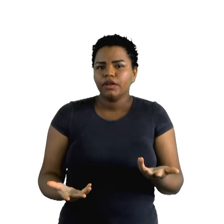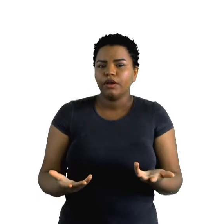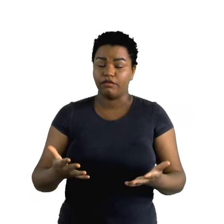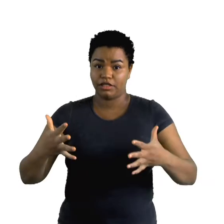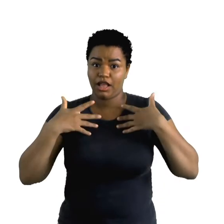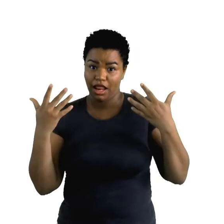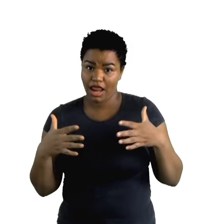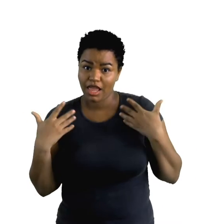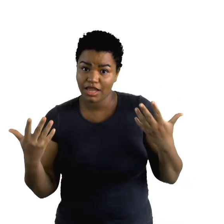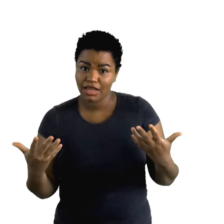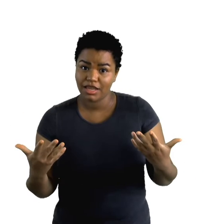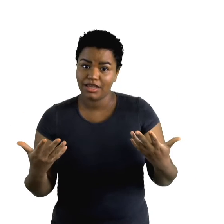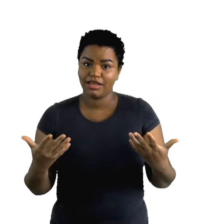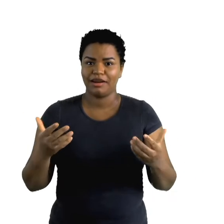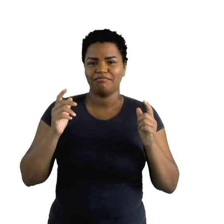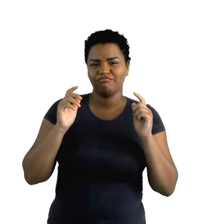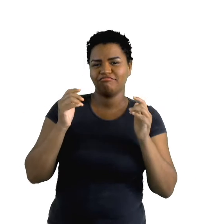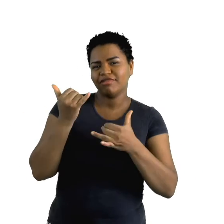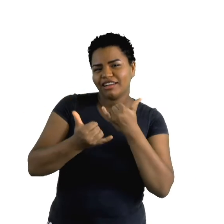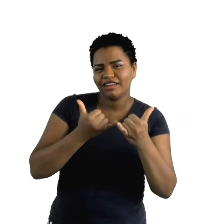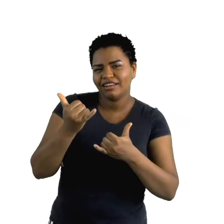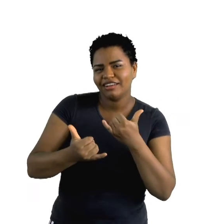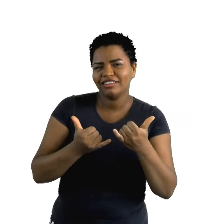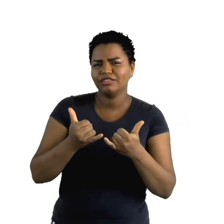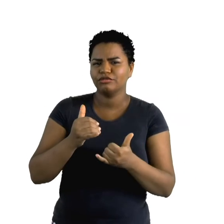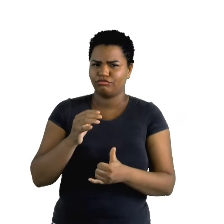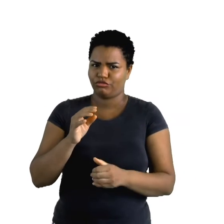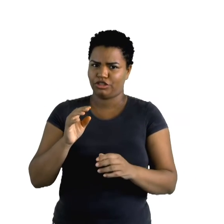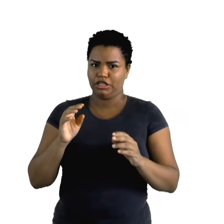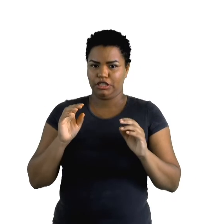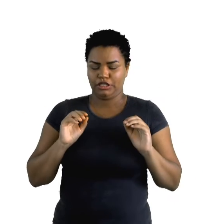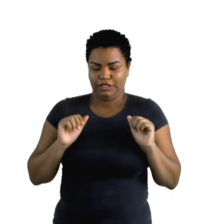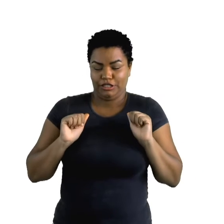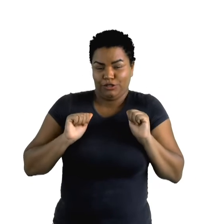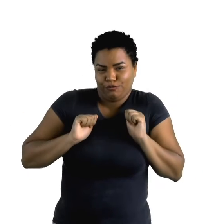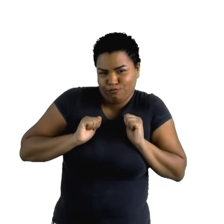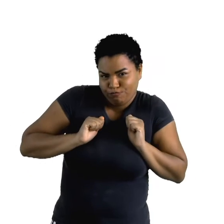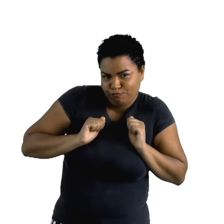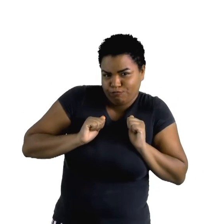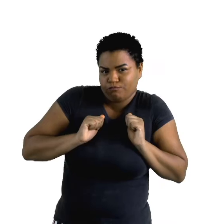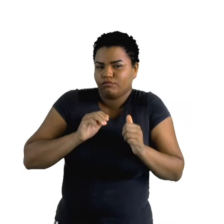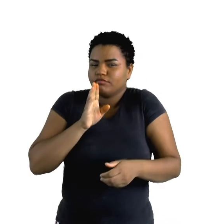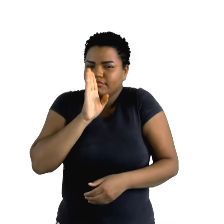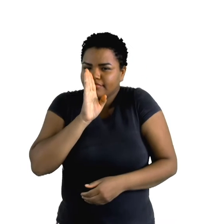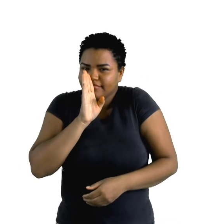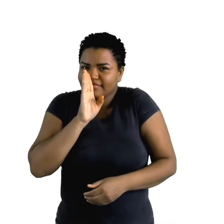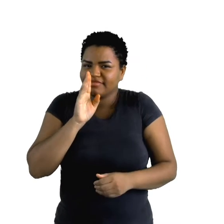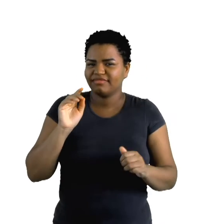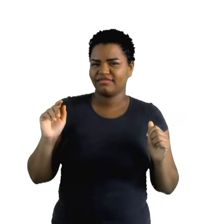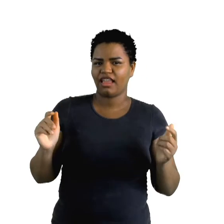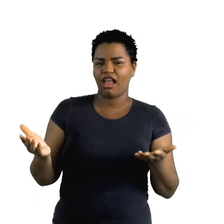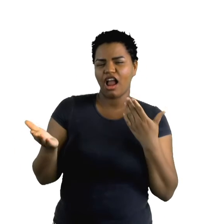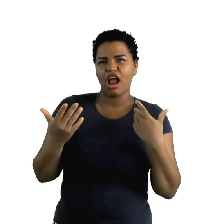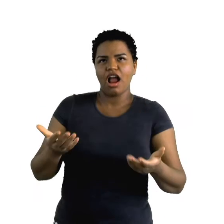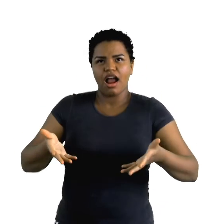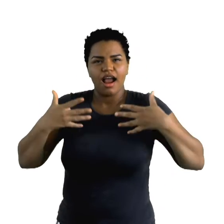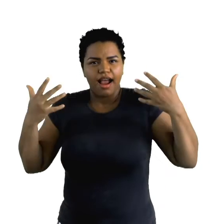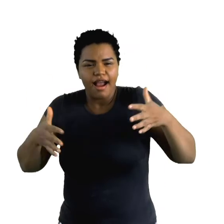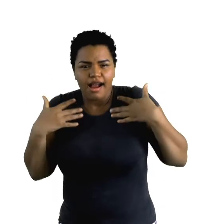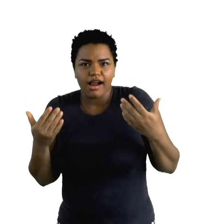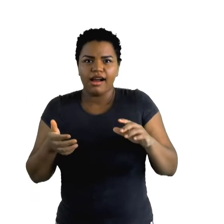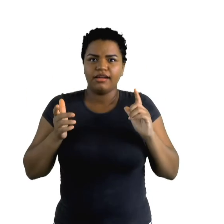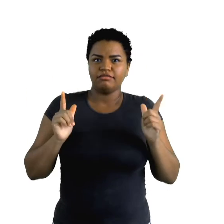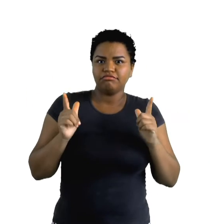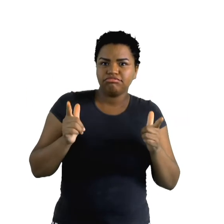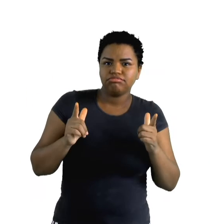alegre? É brincalhona? É tímido? Ou é descolado? É agitado? Ou é calmo? É sorridente?